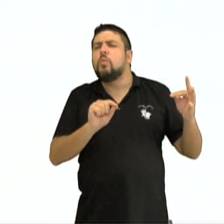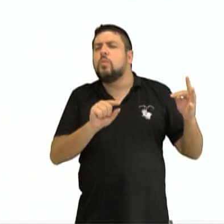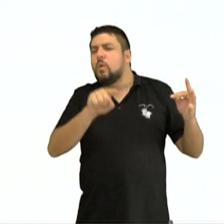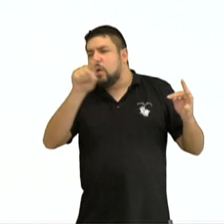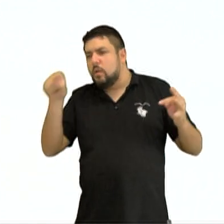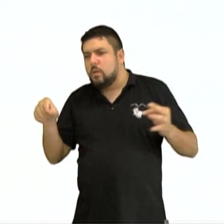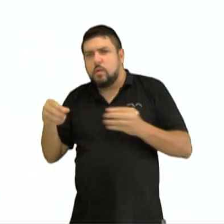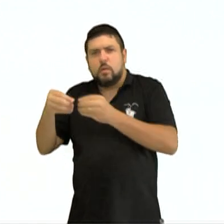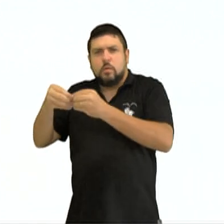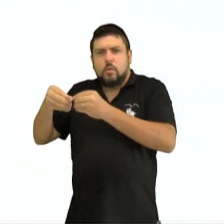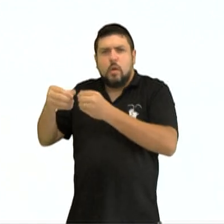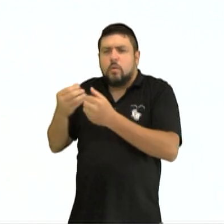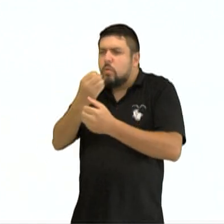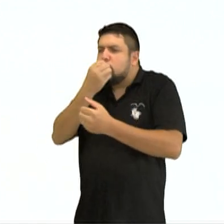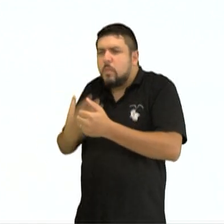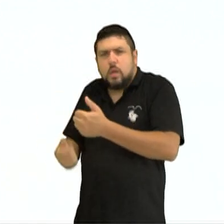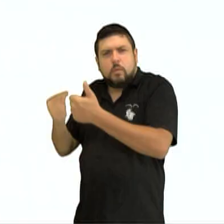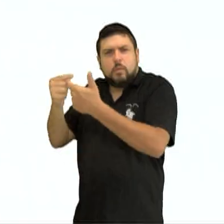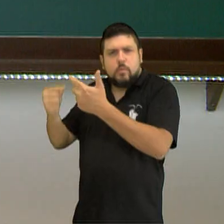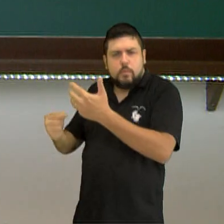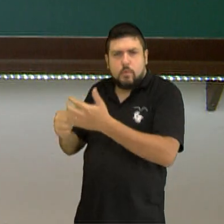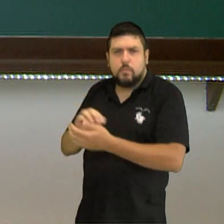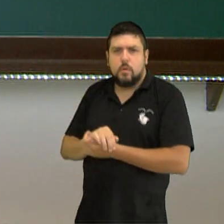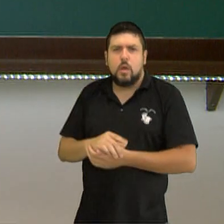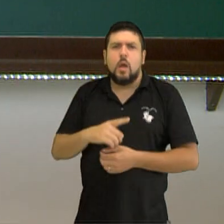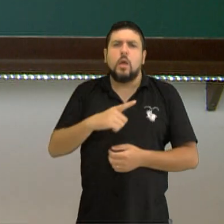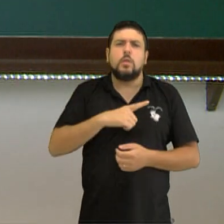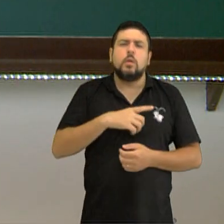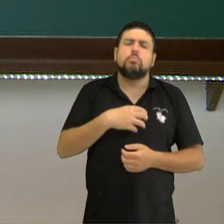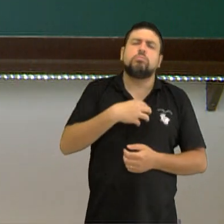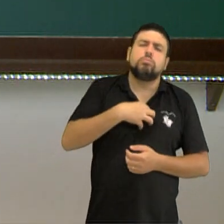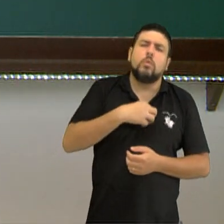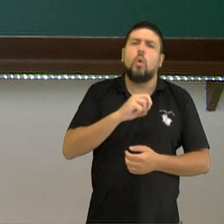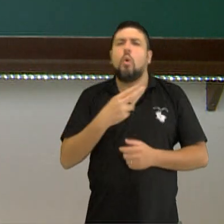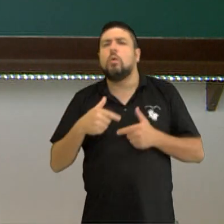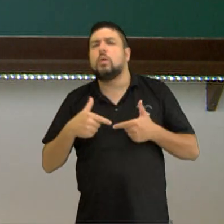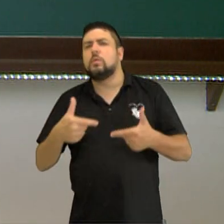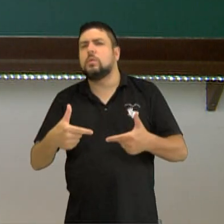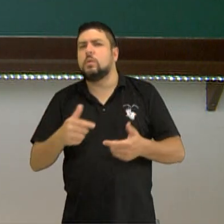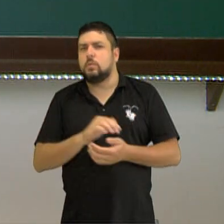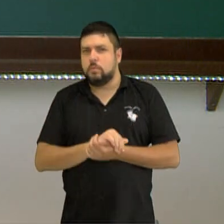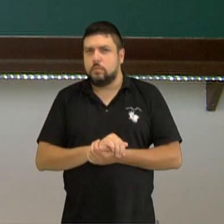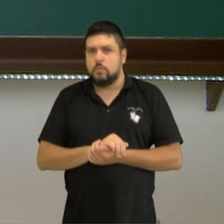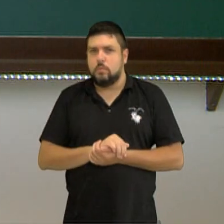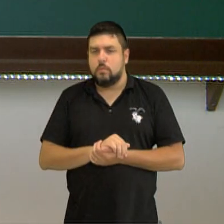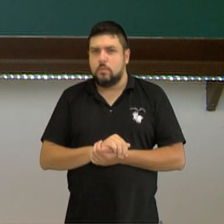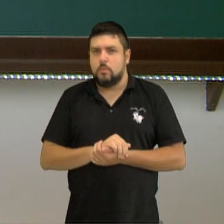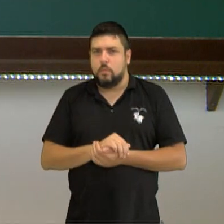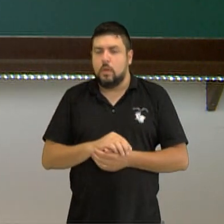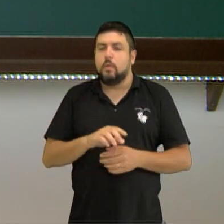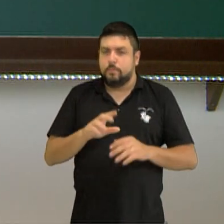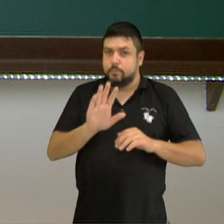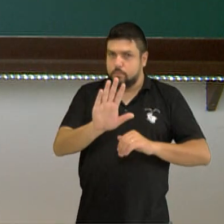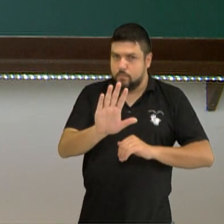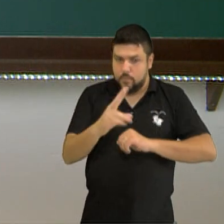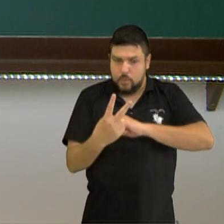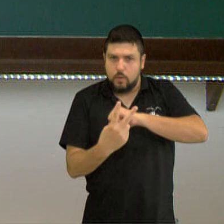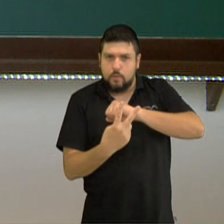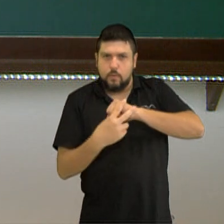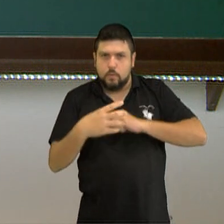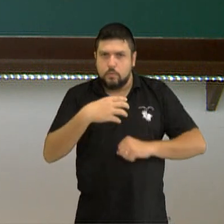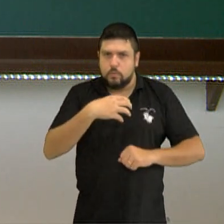seus benefícios. O verbo ter é ação ou é estado? Lembrando que os verbos de estado são ser,